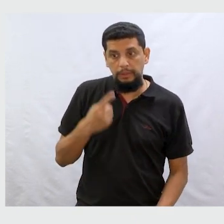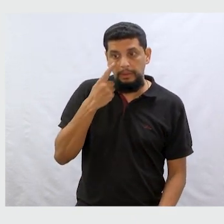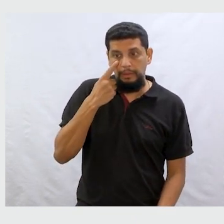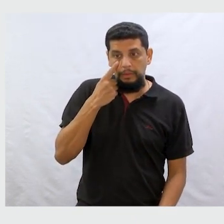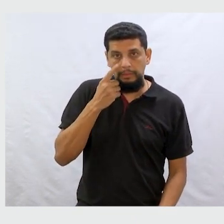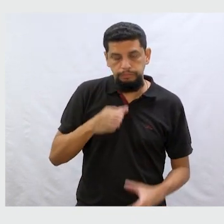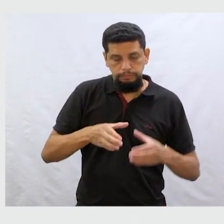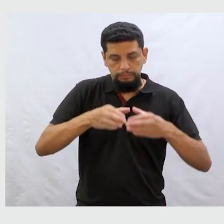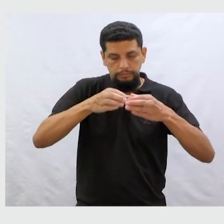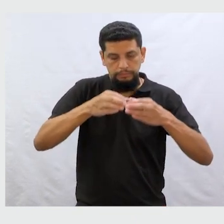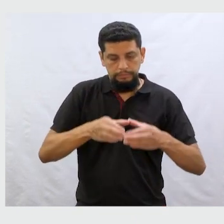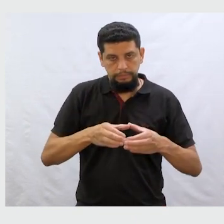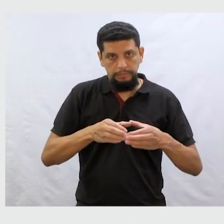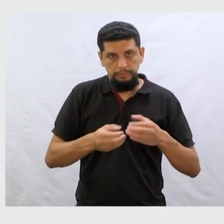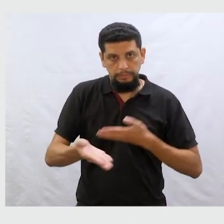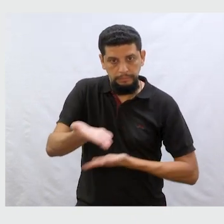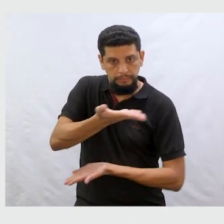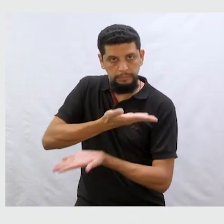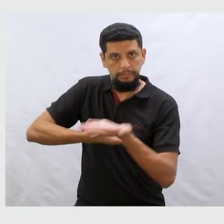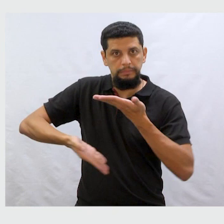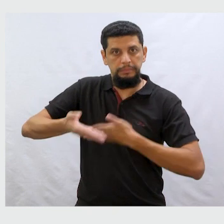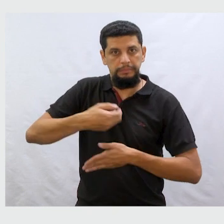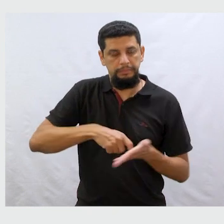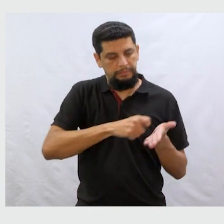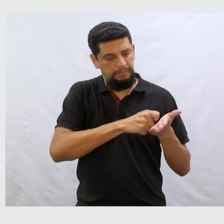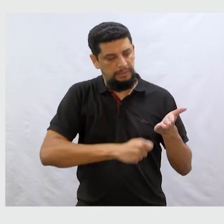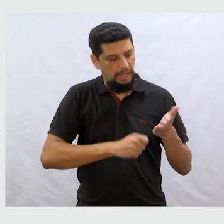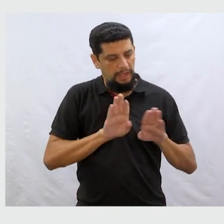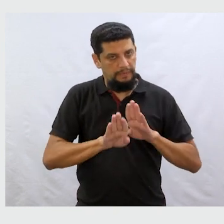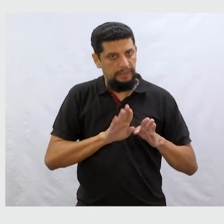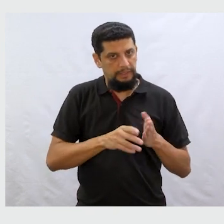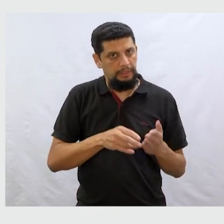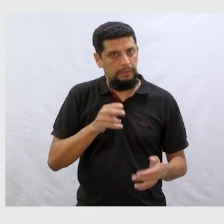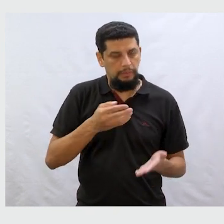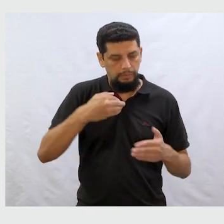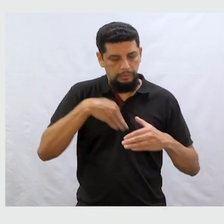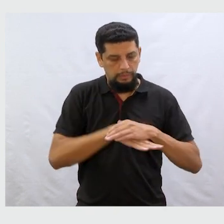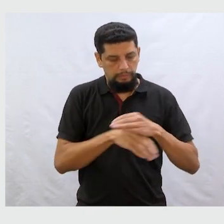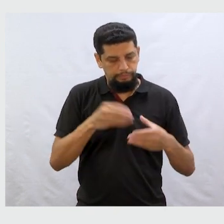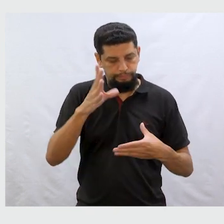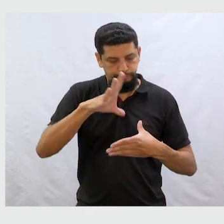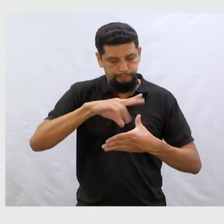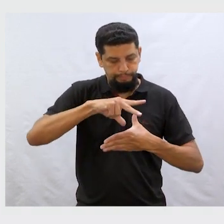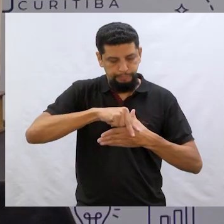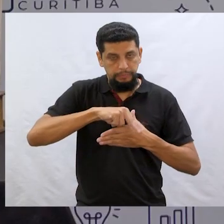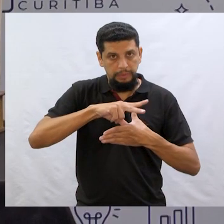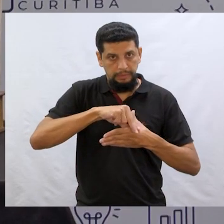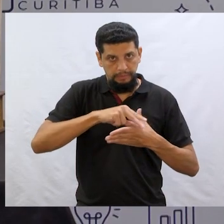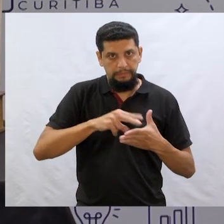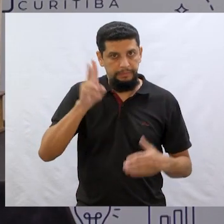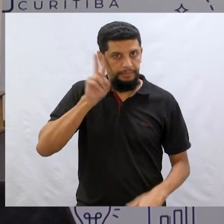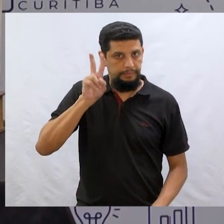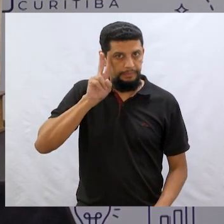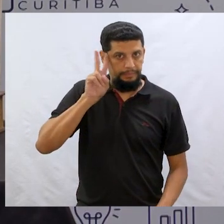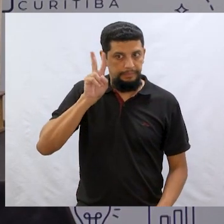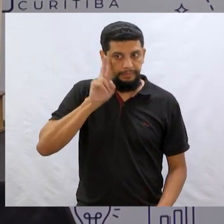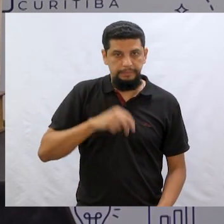pacote. Olhem o pacote, pessoal! Ele até compartilhou com a gente. No diário, às vezes, a gente guarda uma lembrança, né? Ele, no caso, guardou o